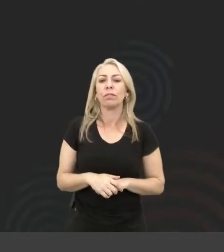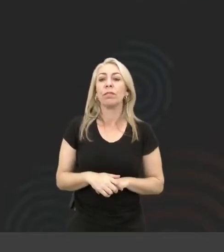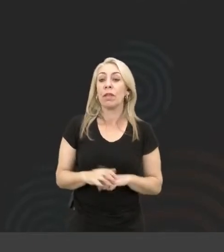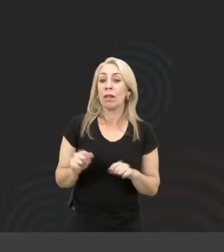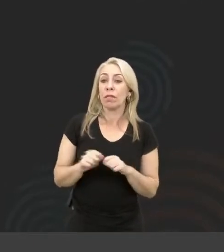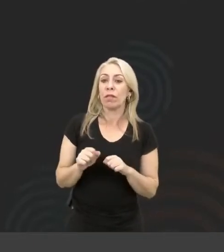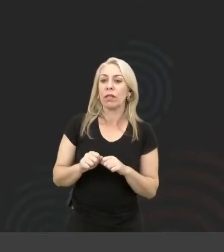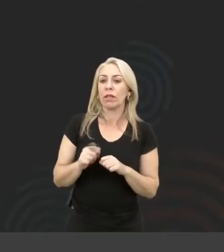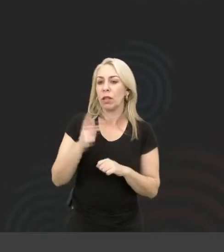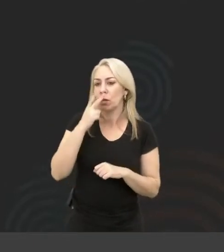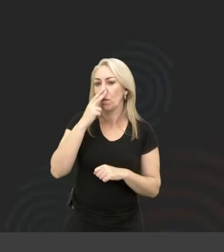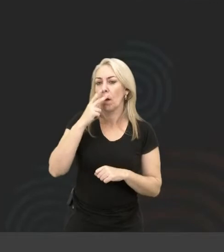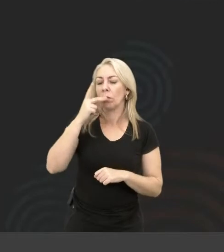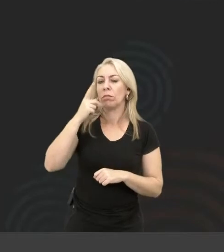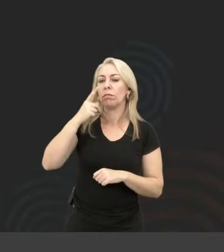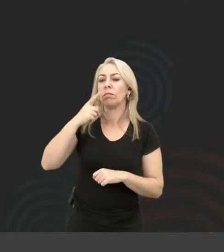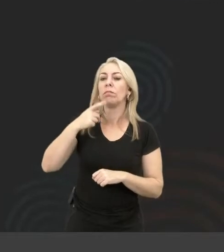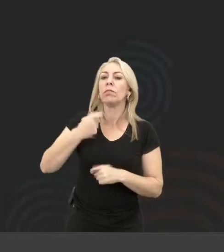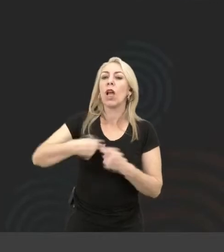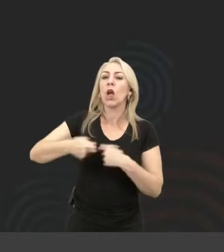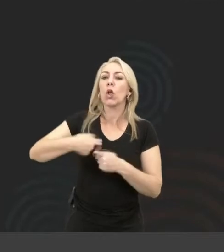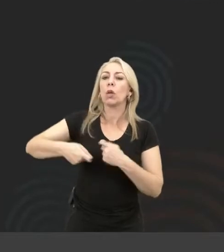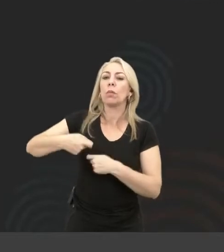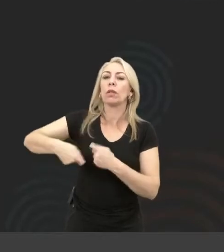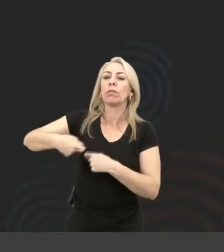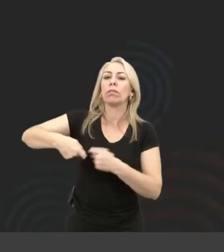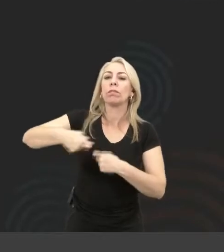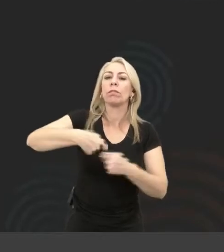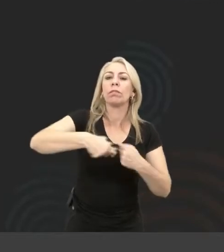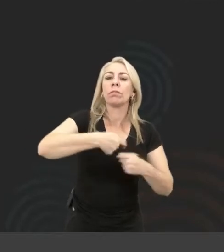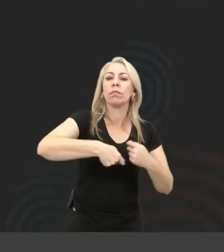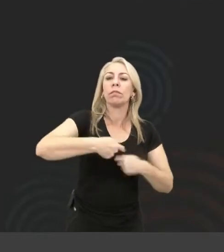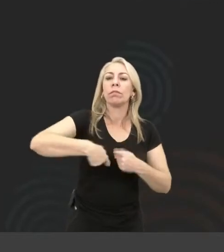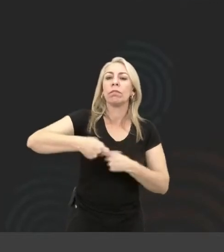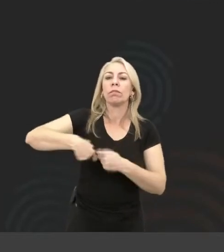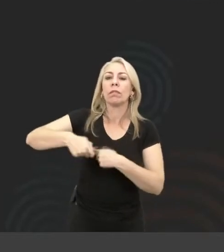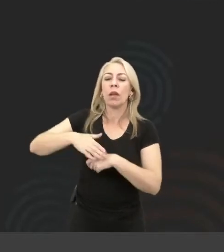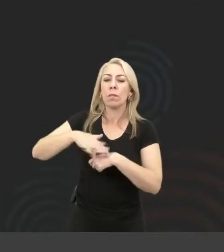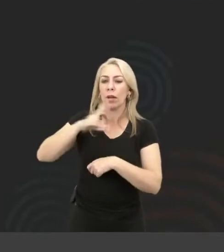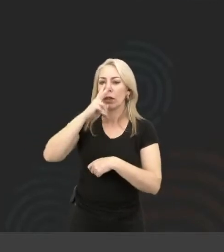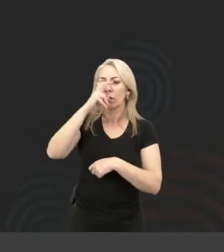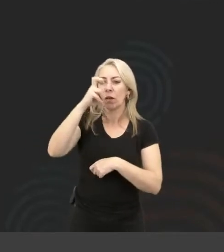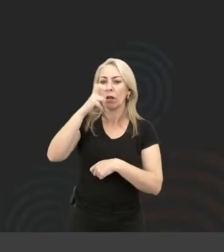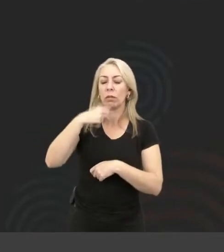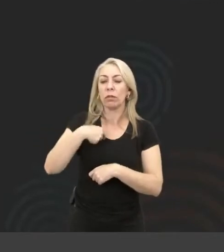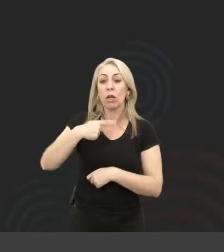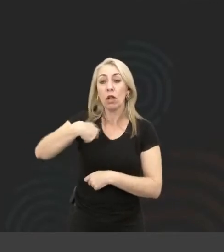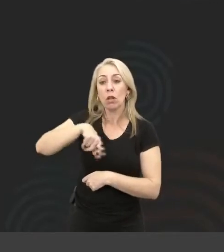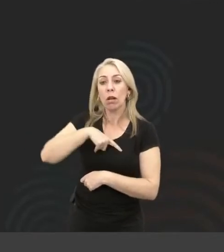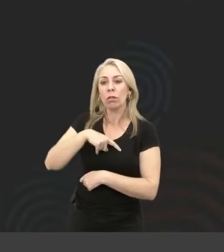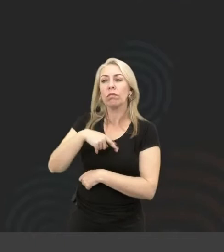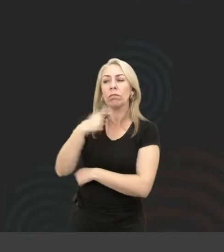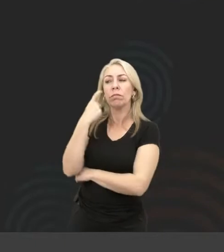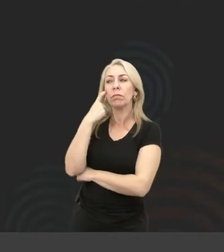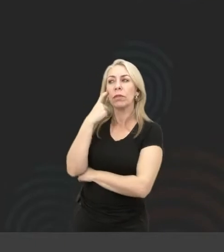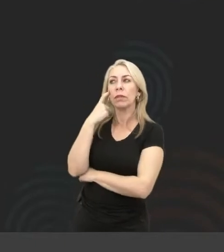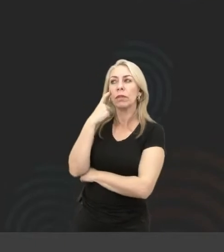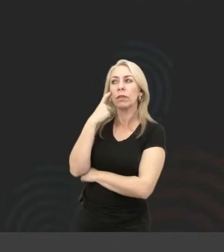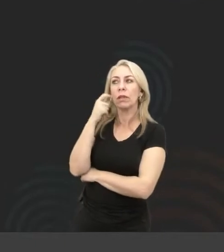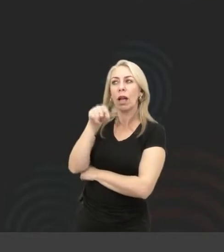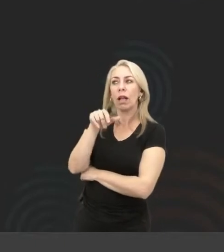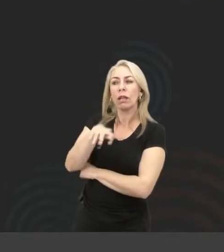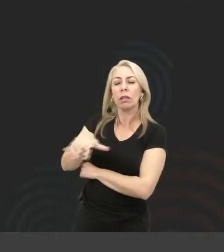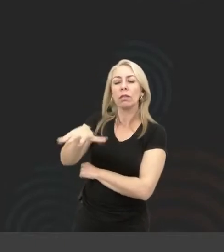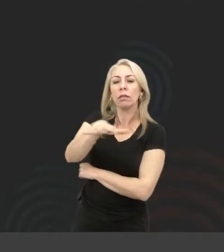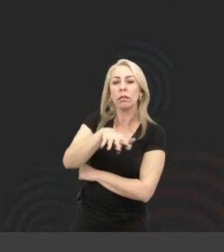fazer a roda da economia girar mais forte do que ela já gira. Vamos pensar nessa galera, mas